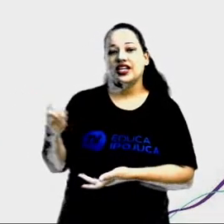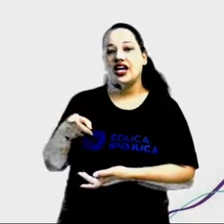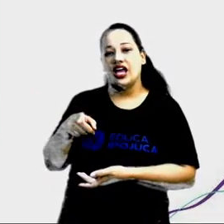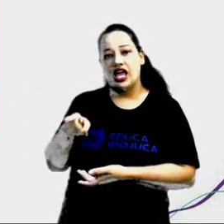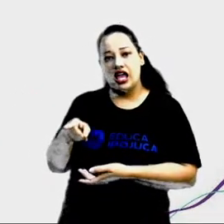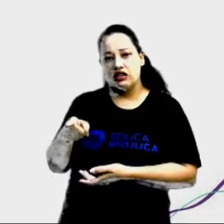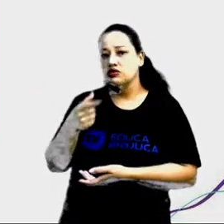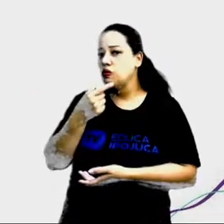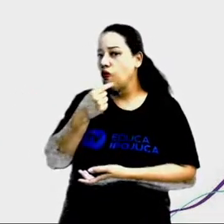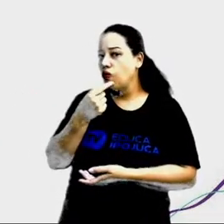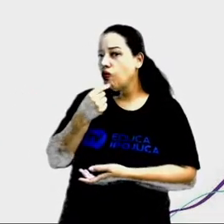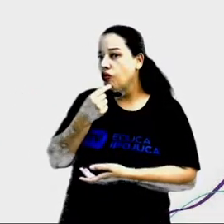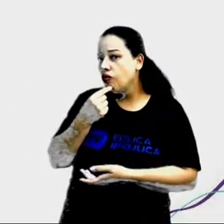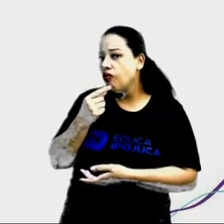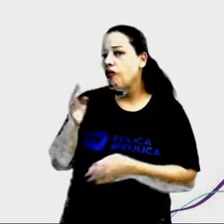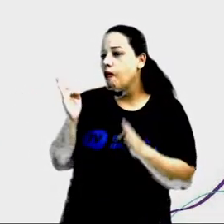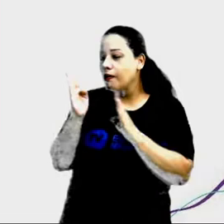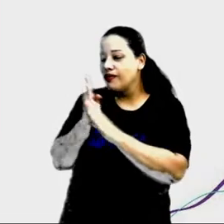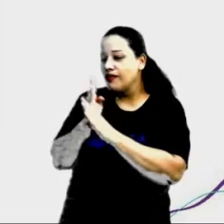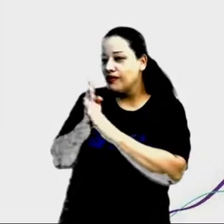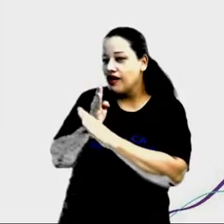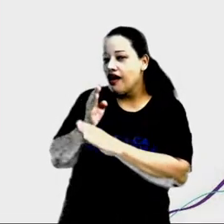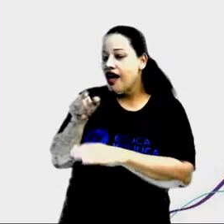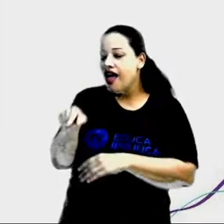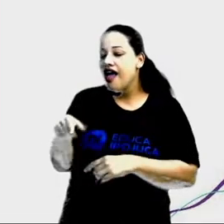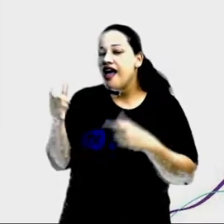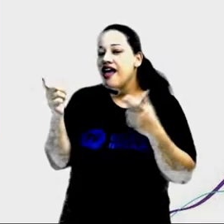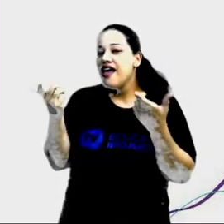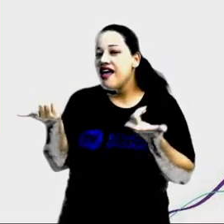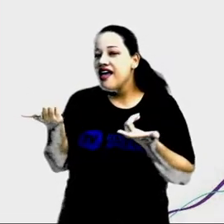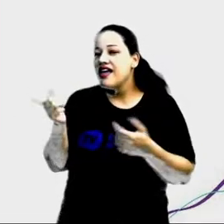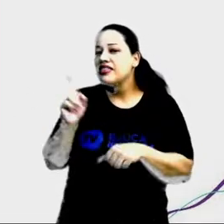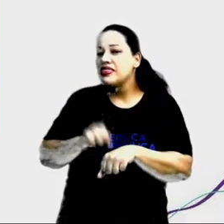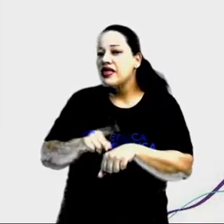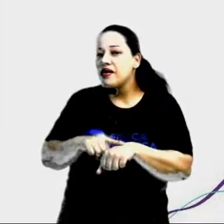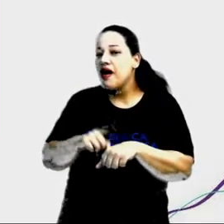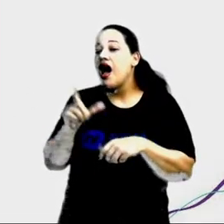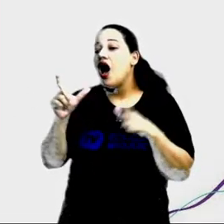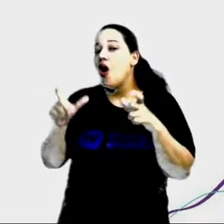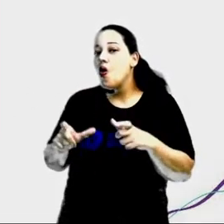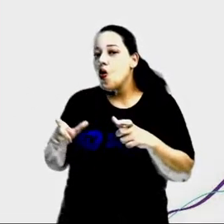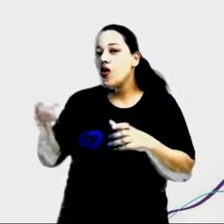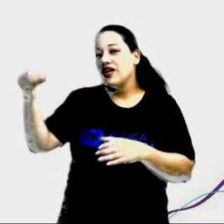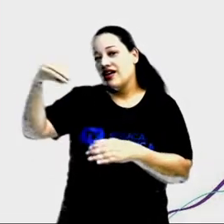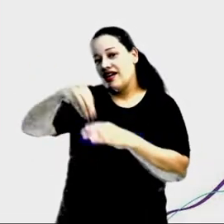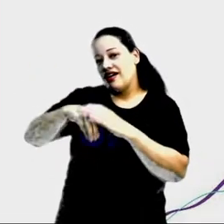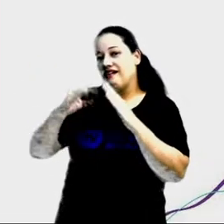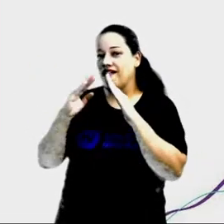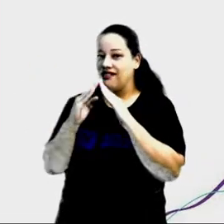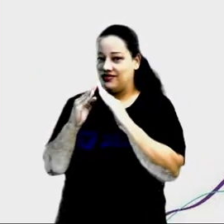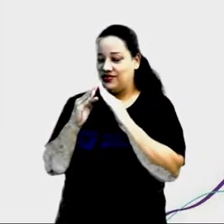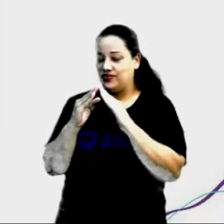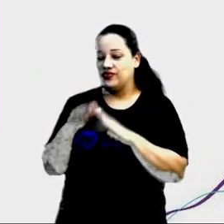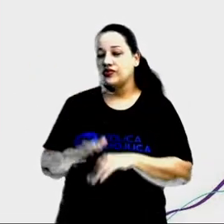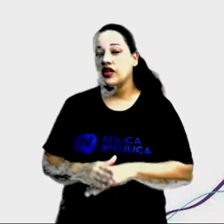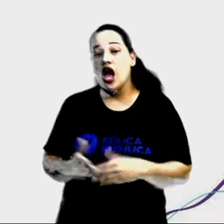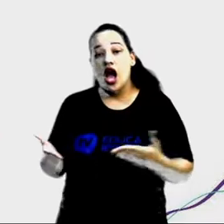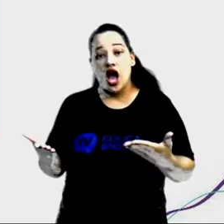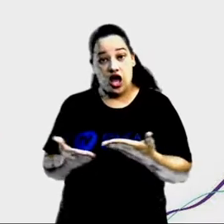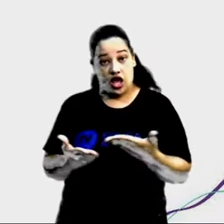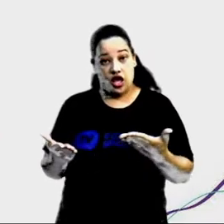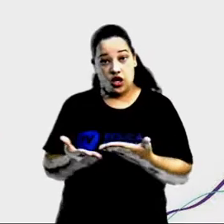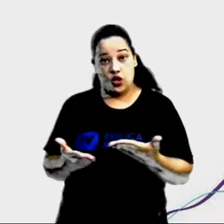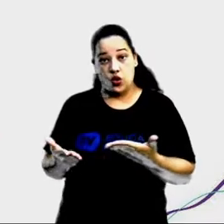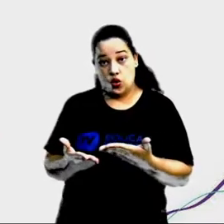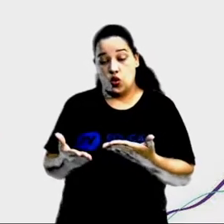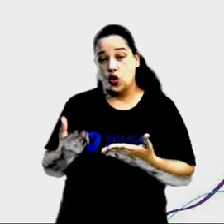misterioso estava o tempo todo na sua casa. Agora, esse homem está